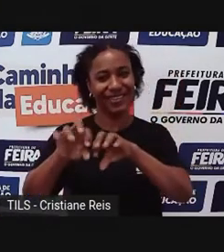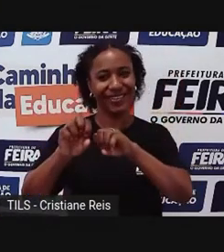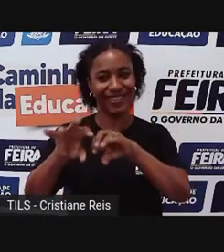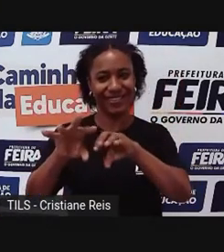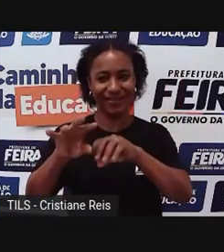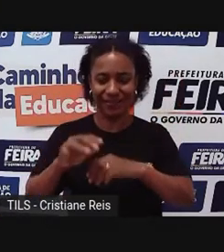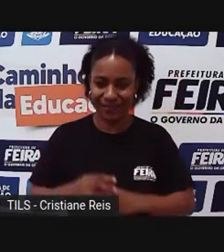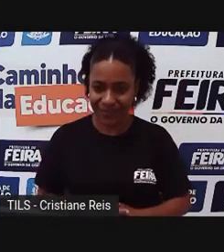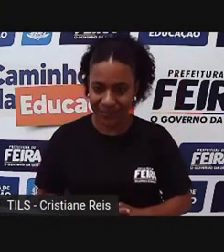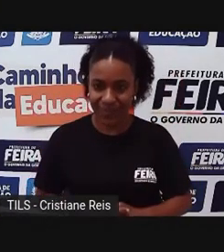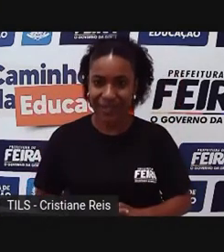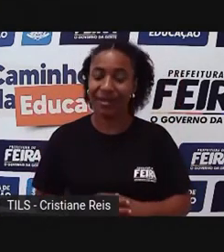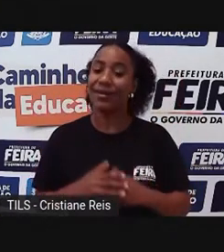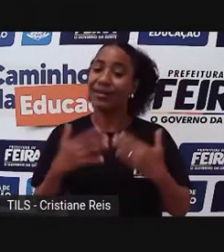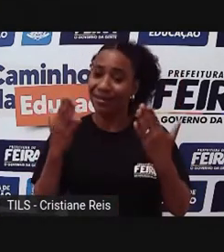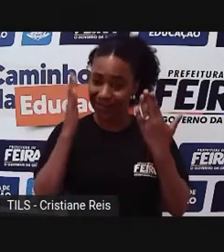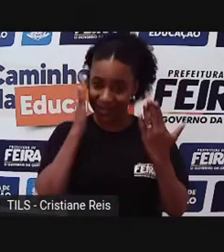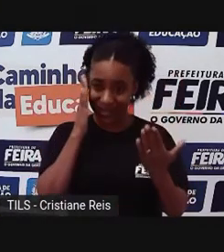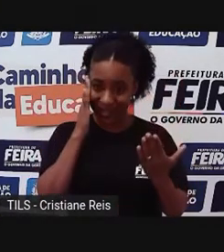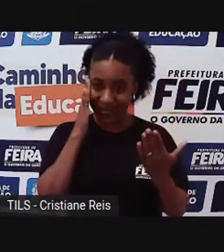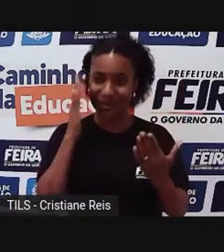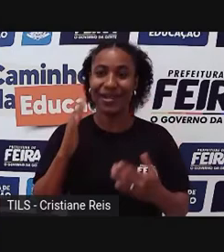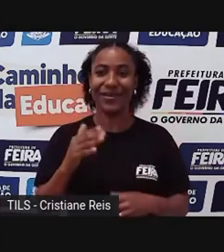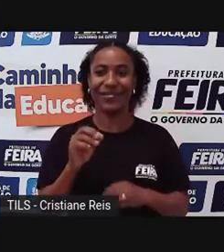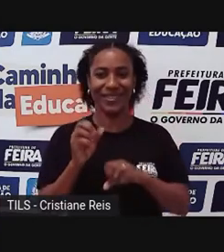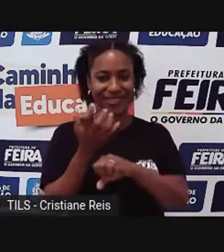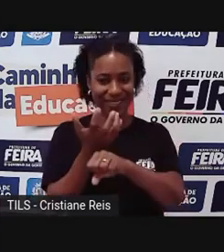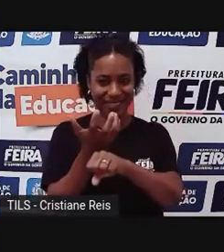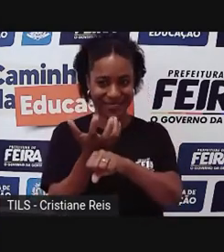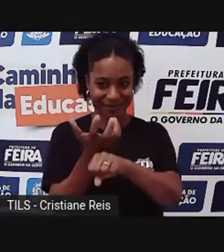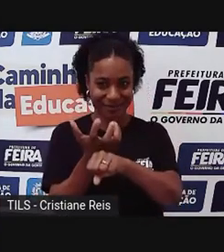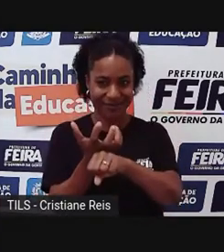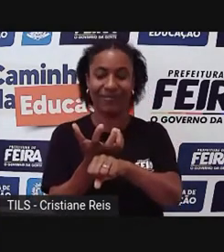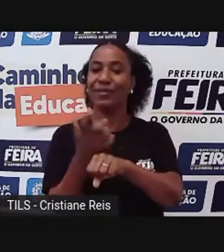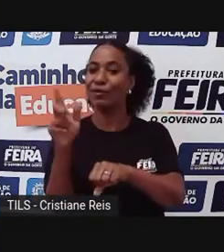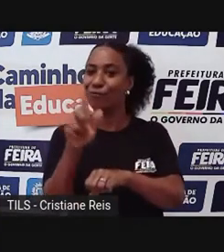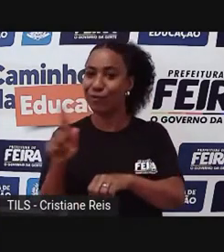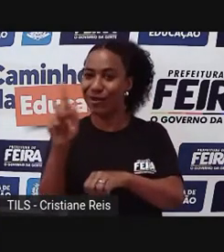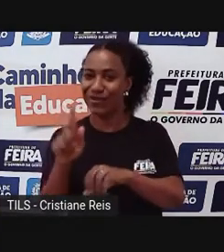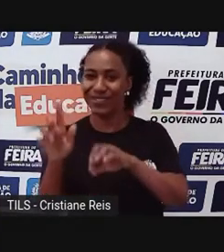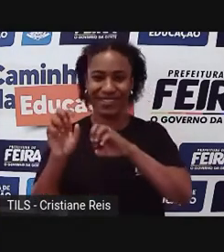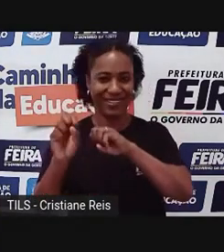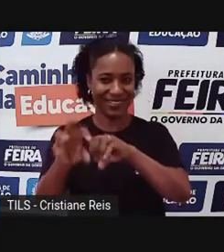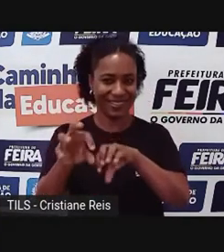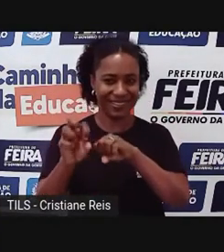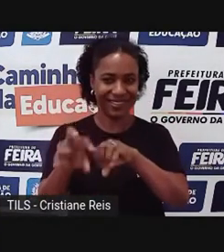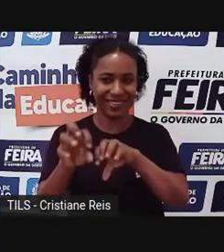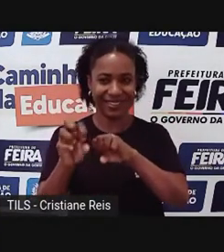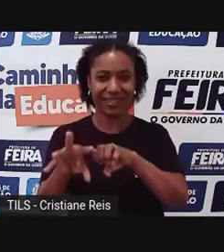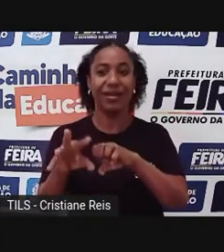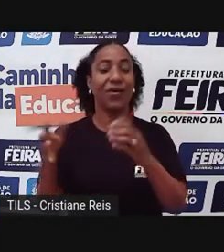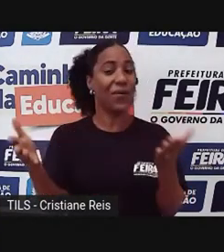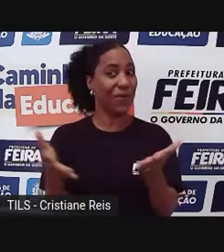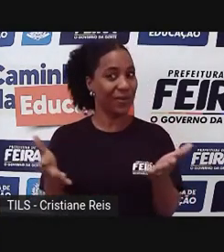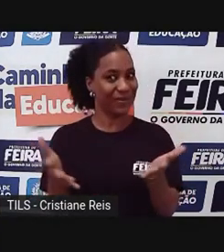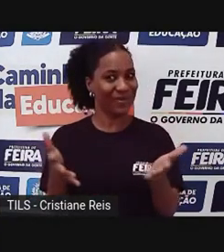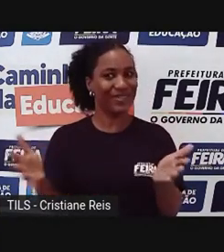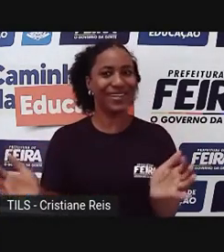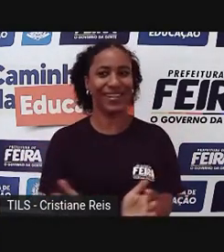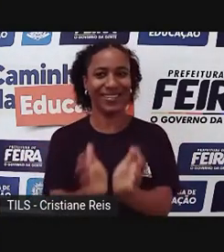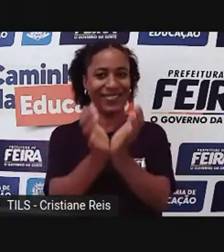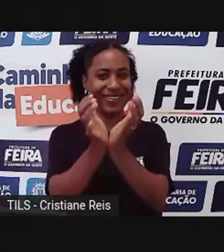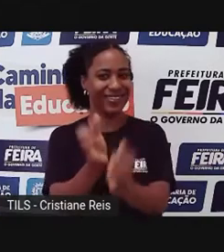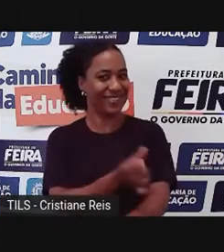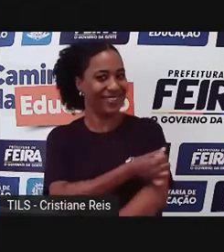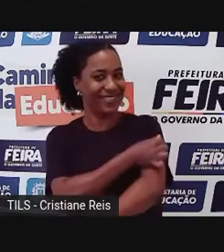vocês sabem, eu sou professora de Geografia, e hoje nós vamos ter mais uma aula de Geografia do sexto ano, e eu convido você, e